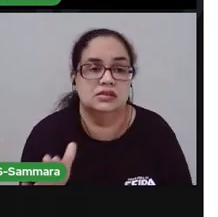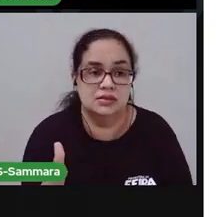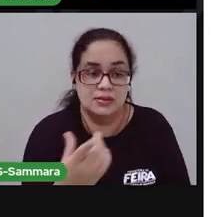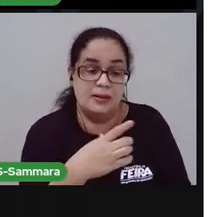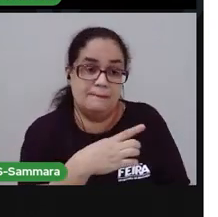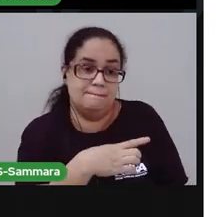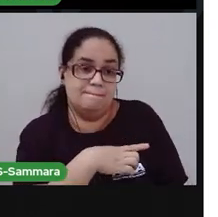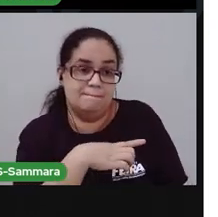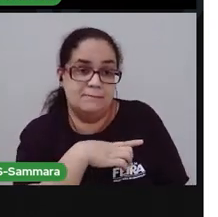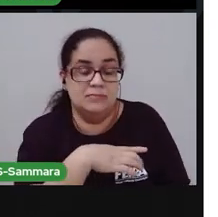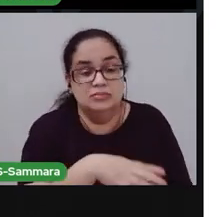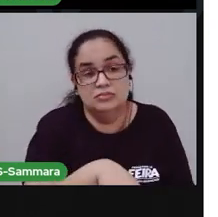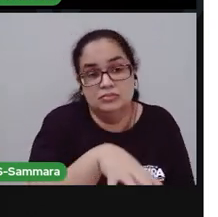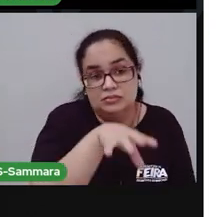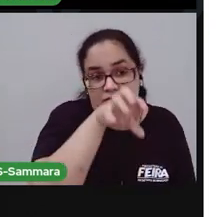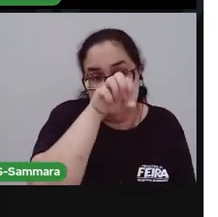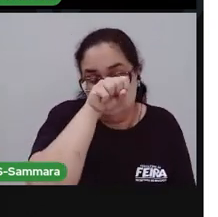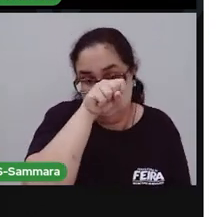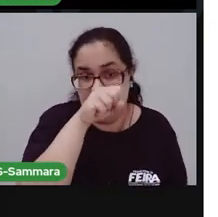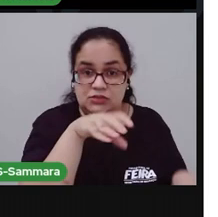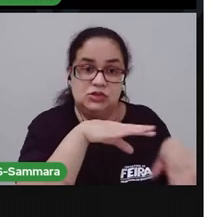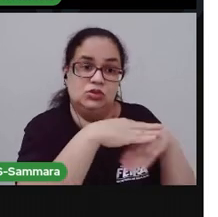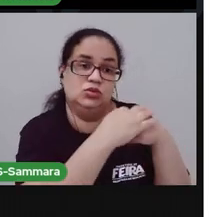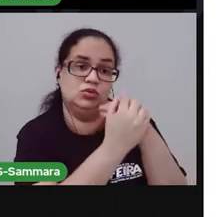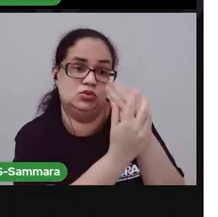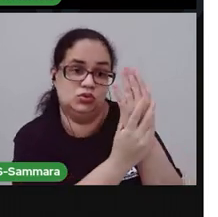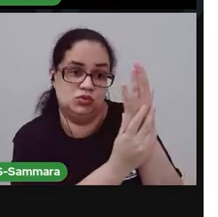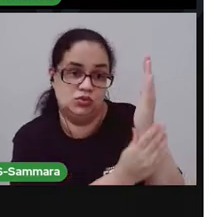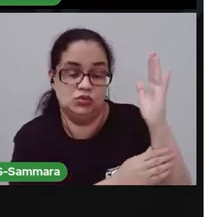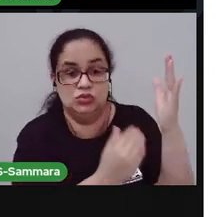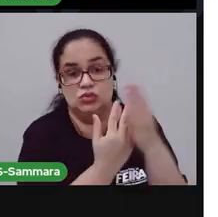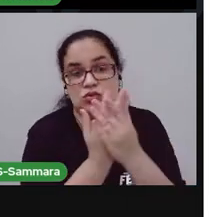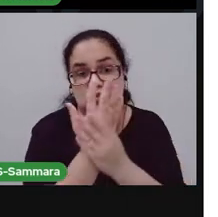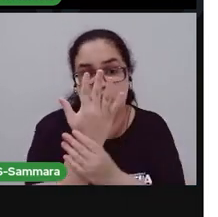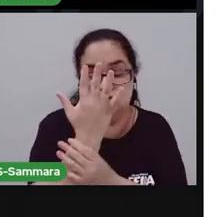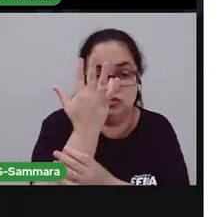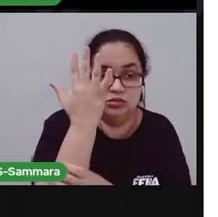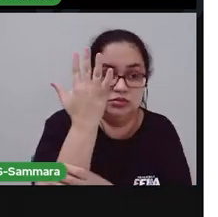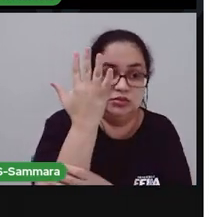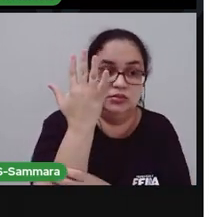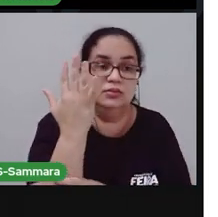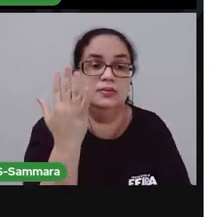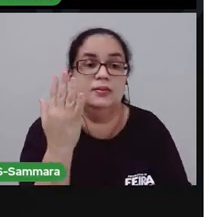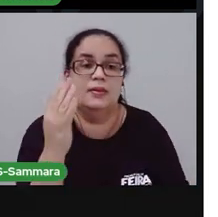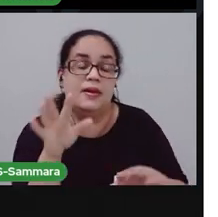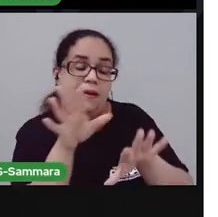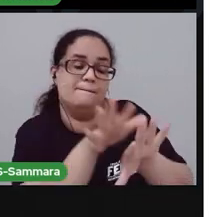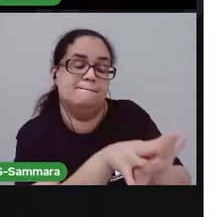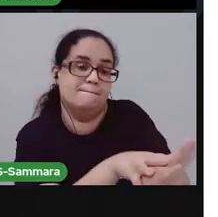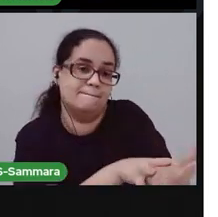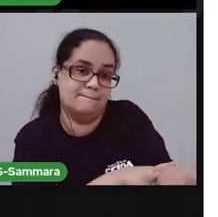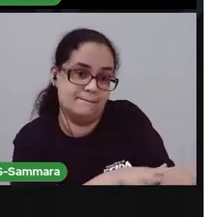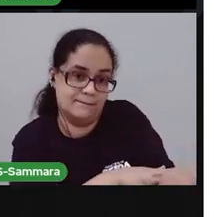permite sentir as texturas. Ele, como eu falei, tá relacionado à pele.